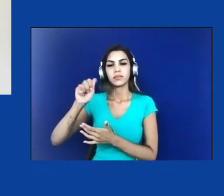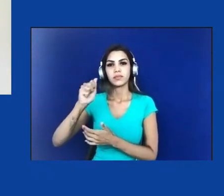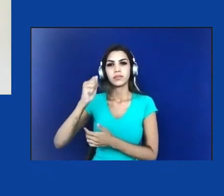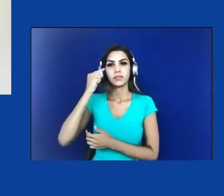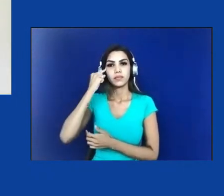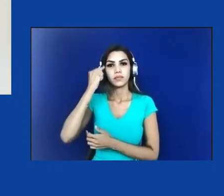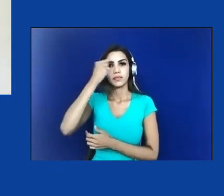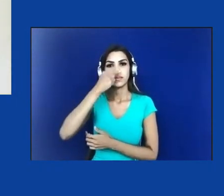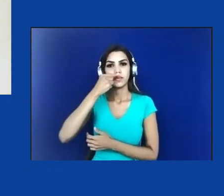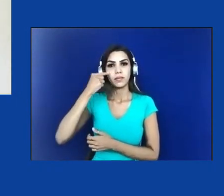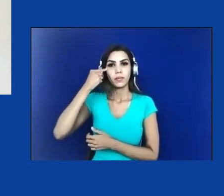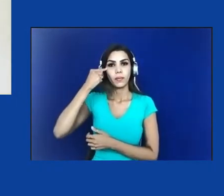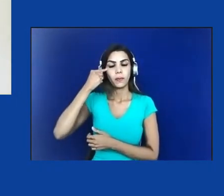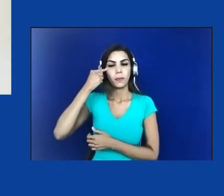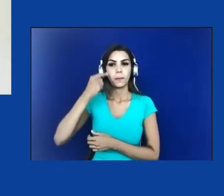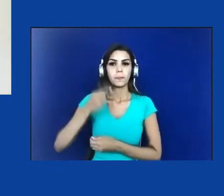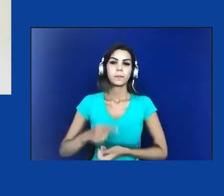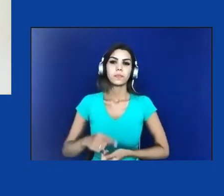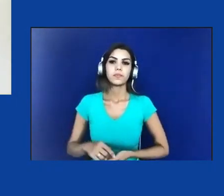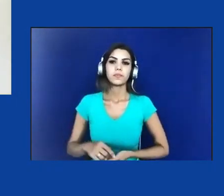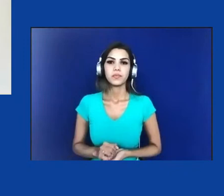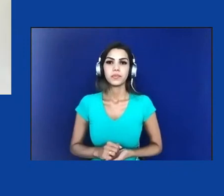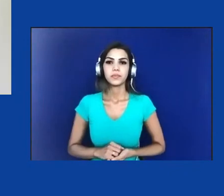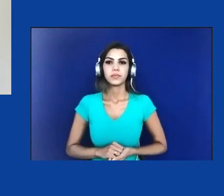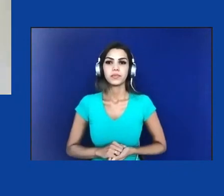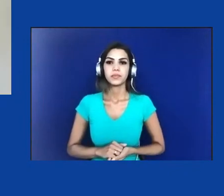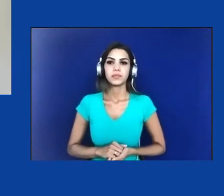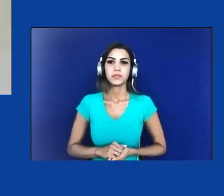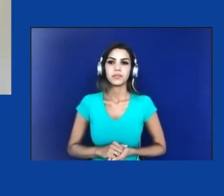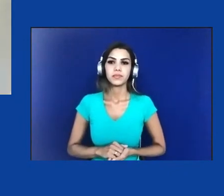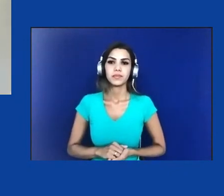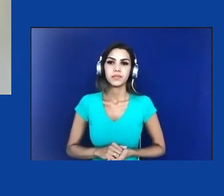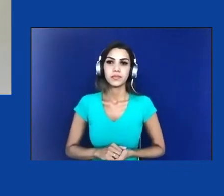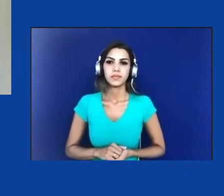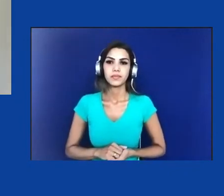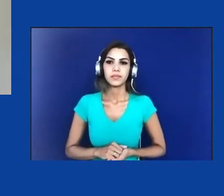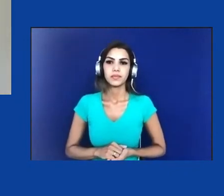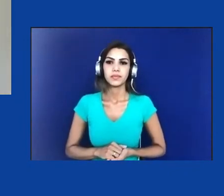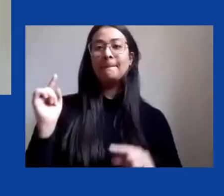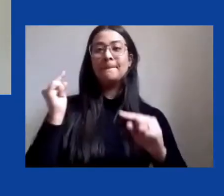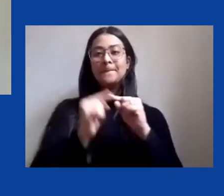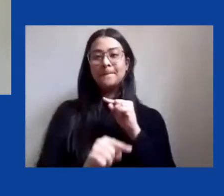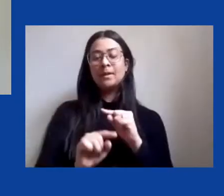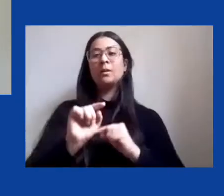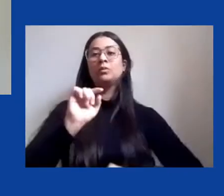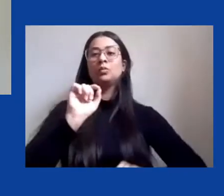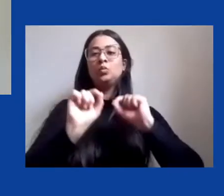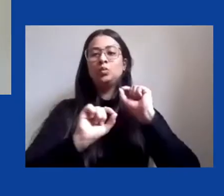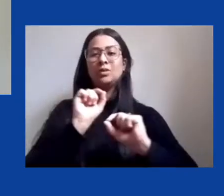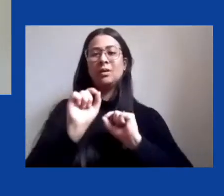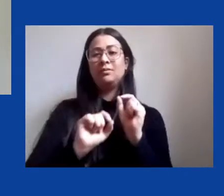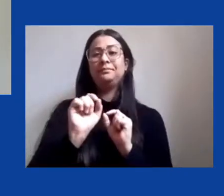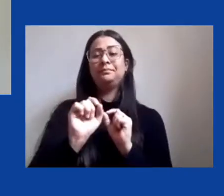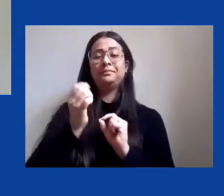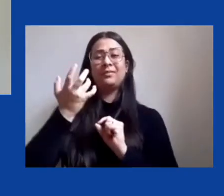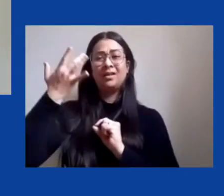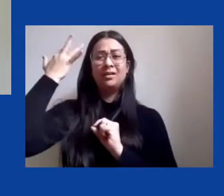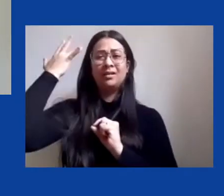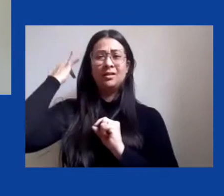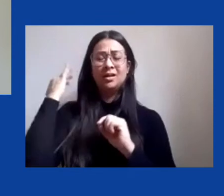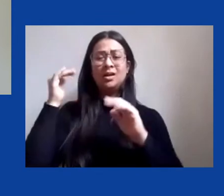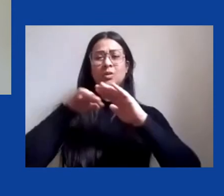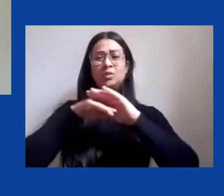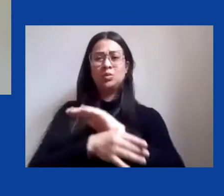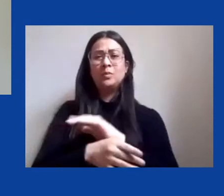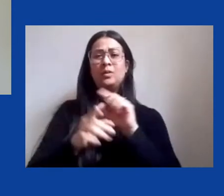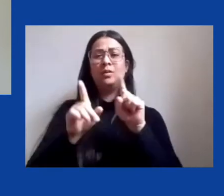capitalista contra os antigos costumes, hábitos cotidianos e formas de exploração e uso de recursos